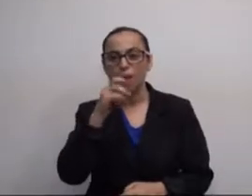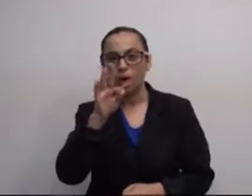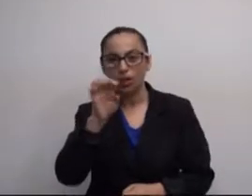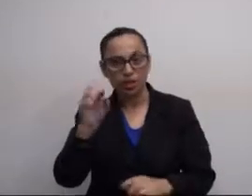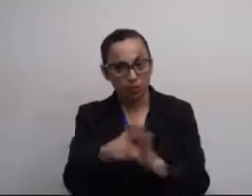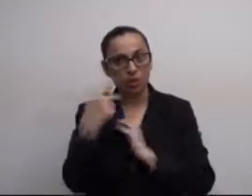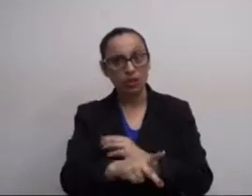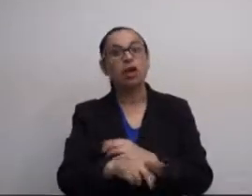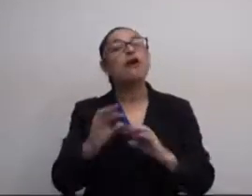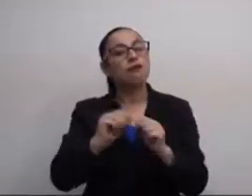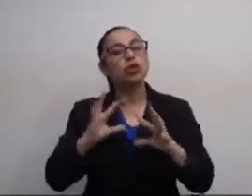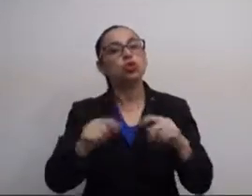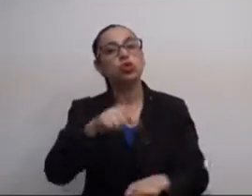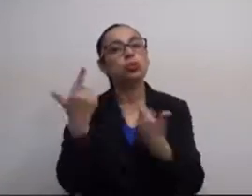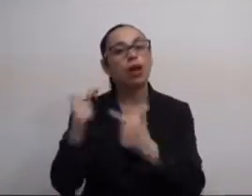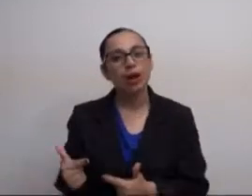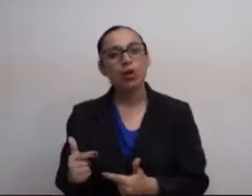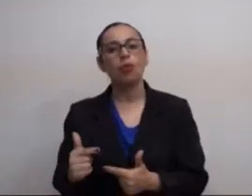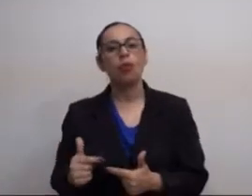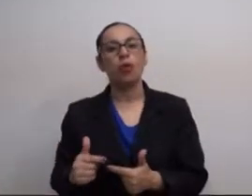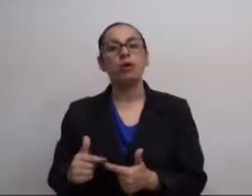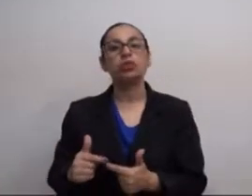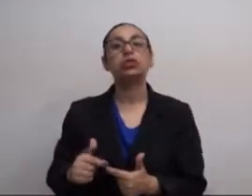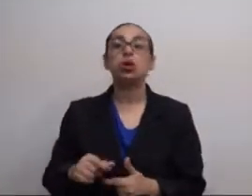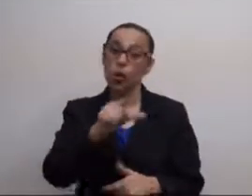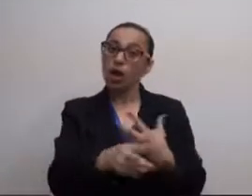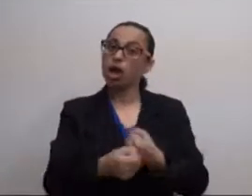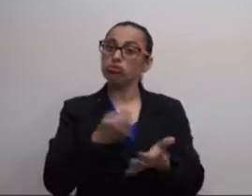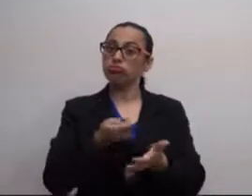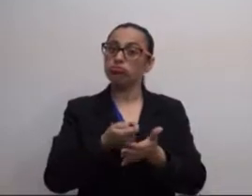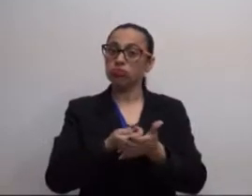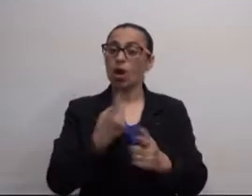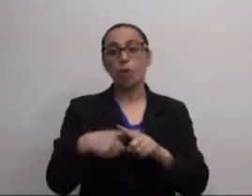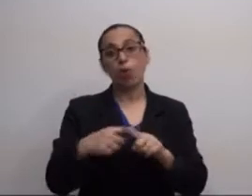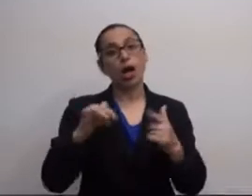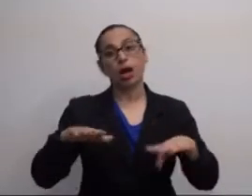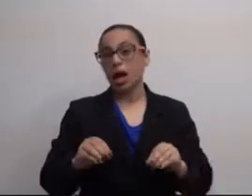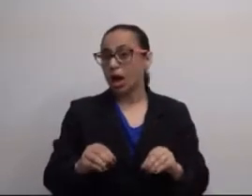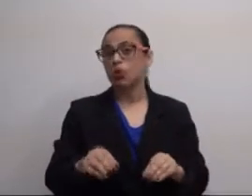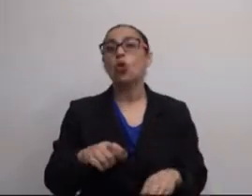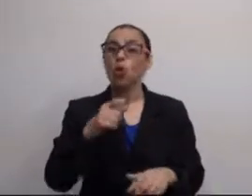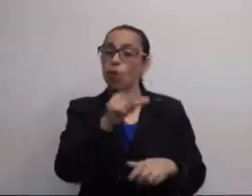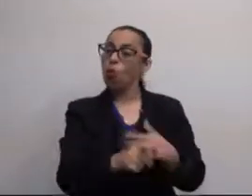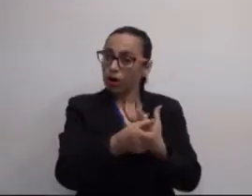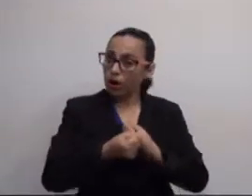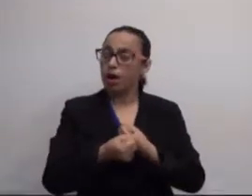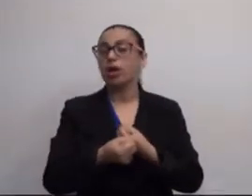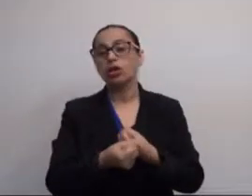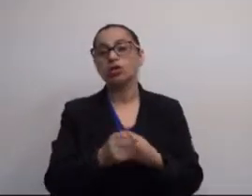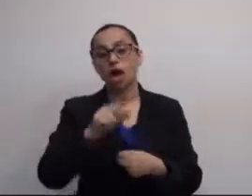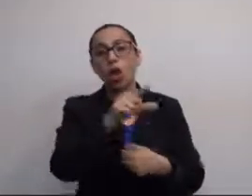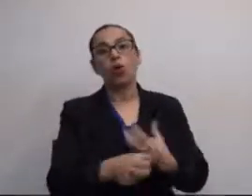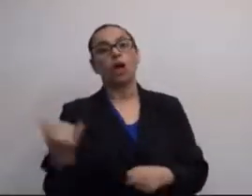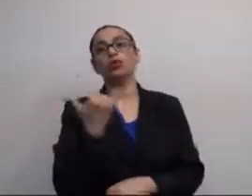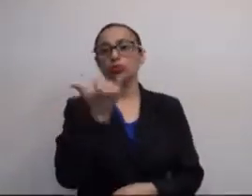quando eles elaboravam as próprias hipóteses, eles faziam tudo isso em uma linguagem que aquele cliente exigia,